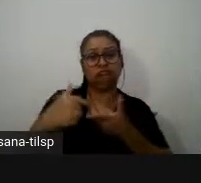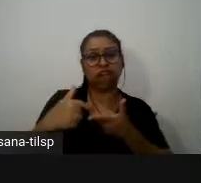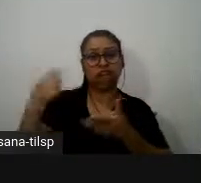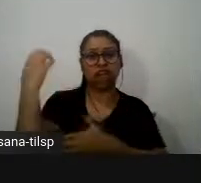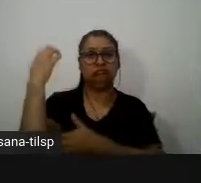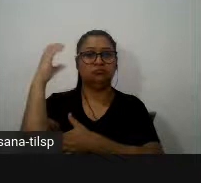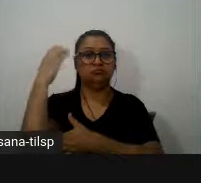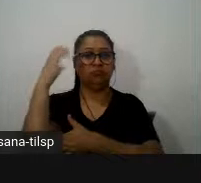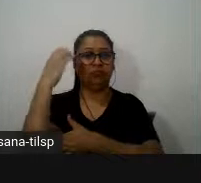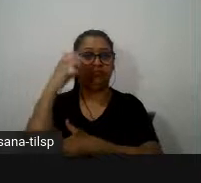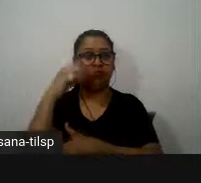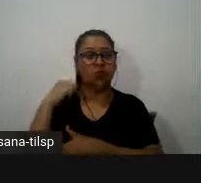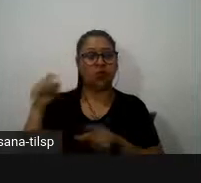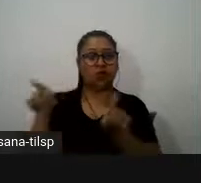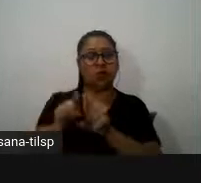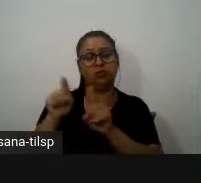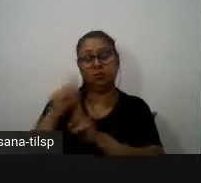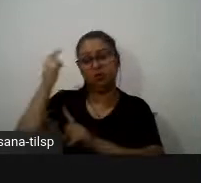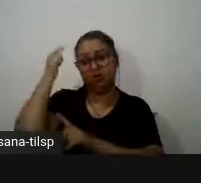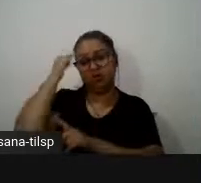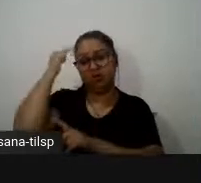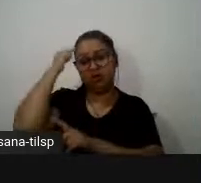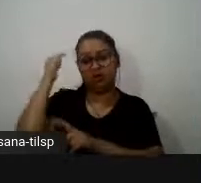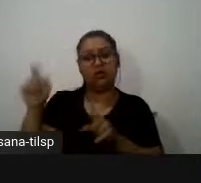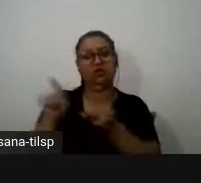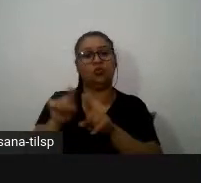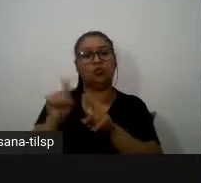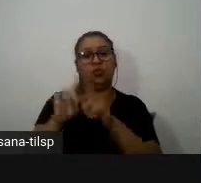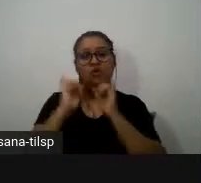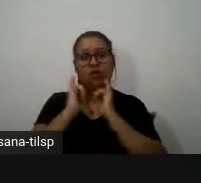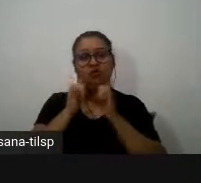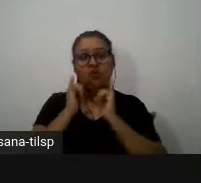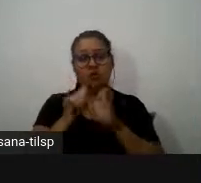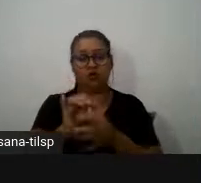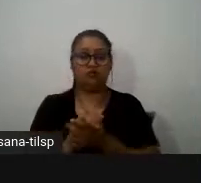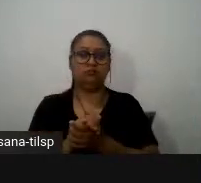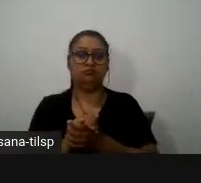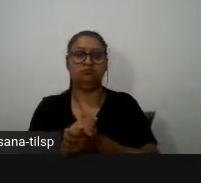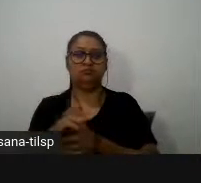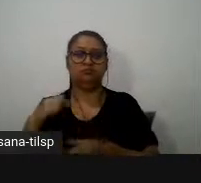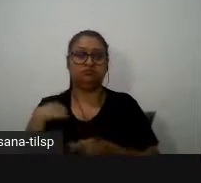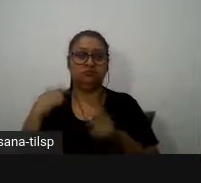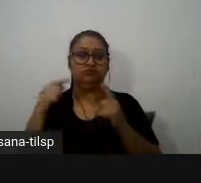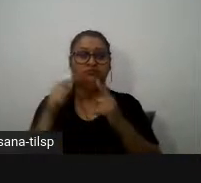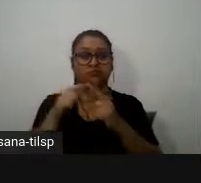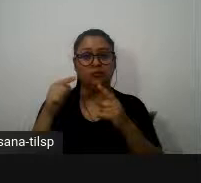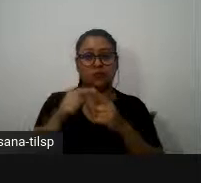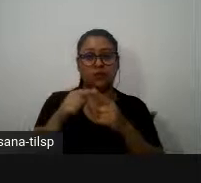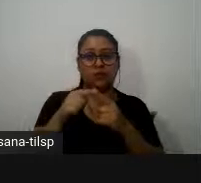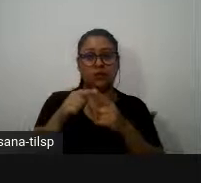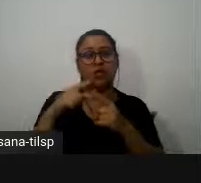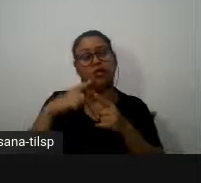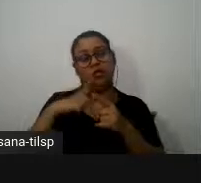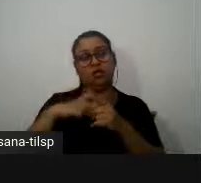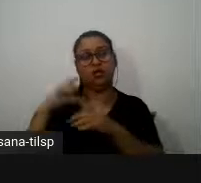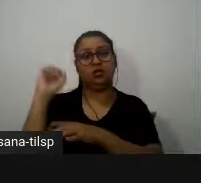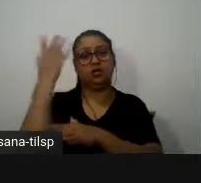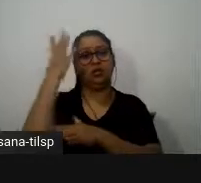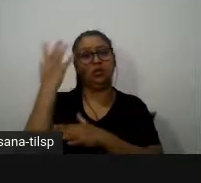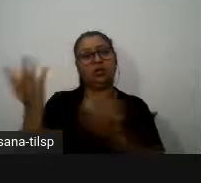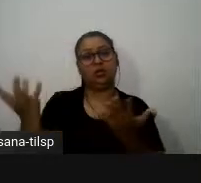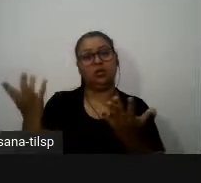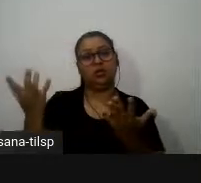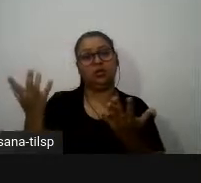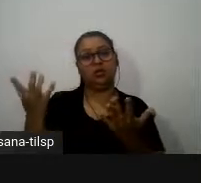fácil de compreender do que é se está a falar detetamos também a presença de deíticos espaciais e temporais e aqui